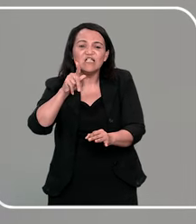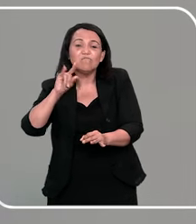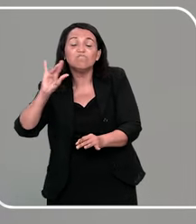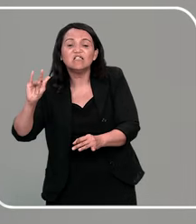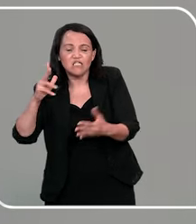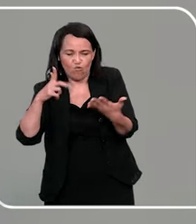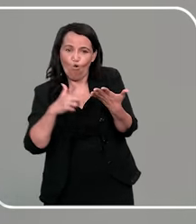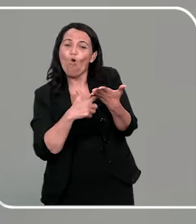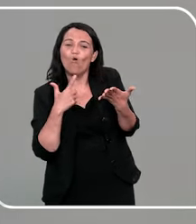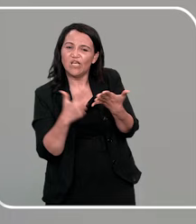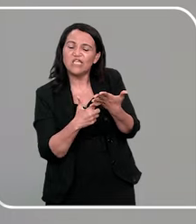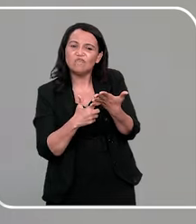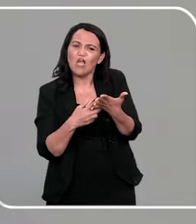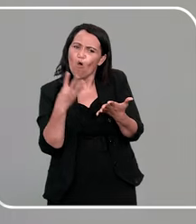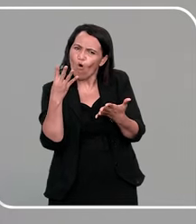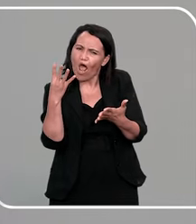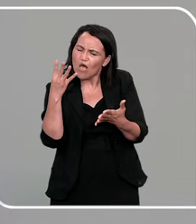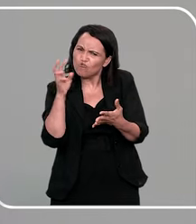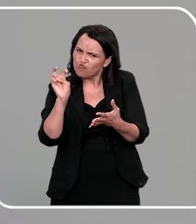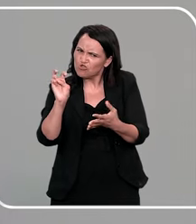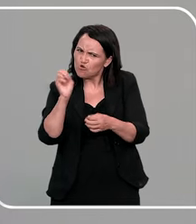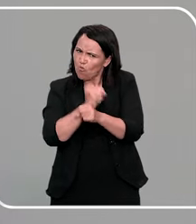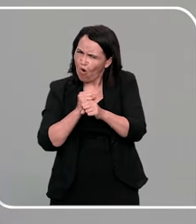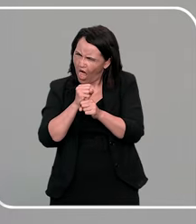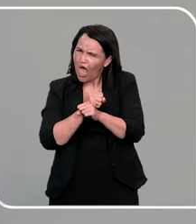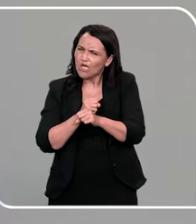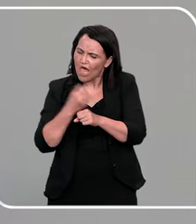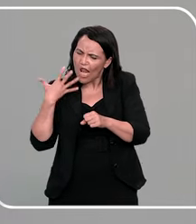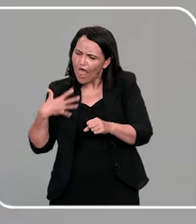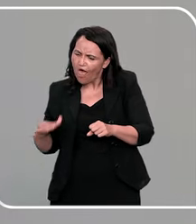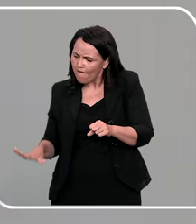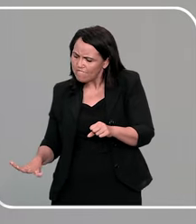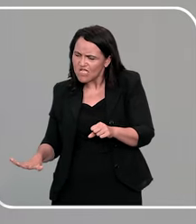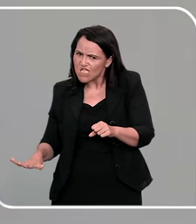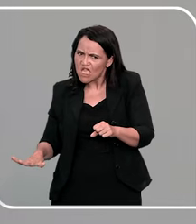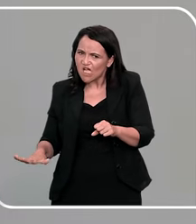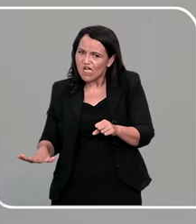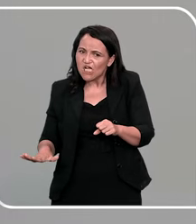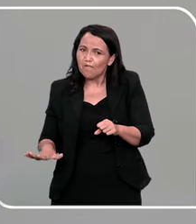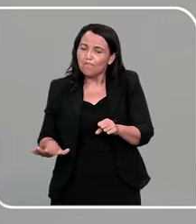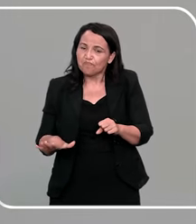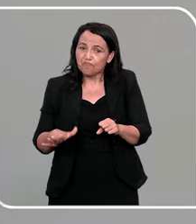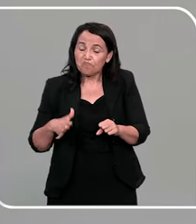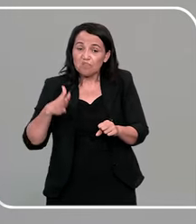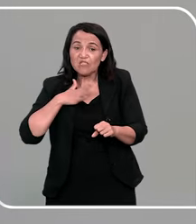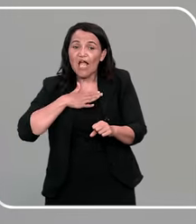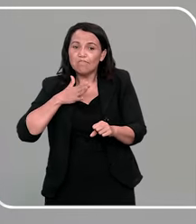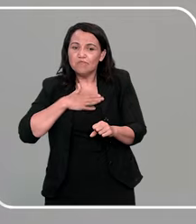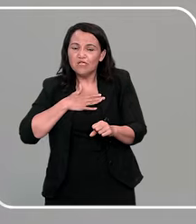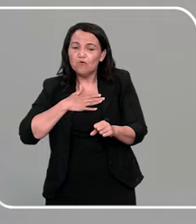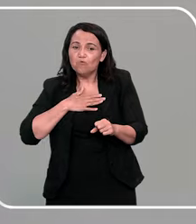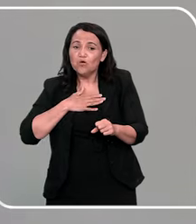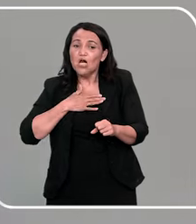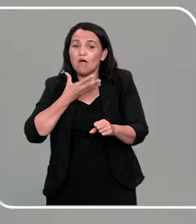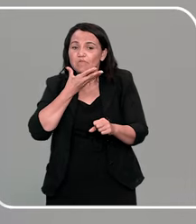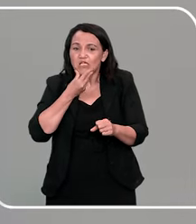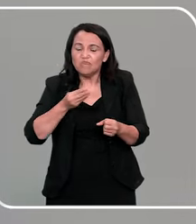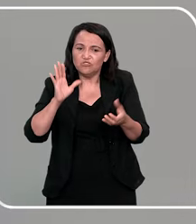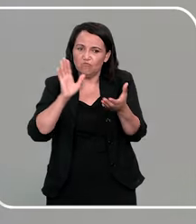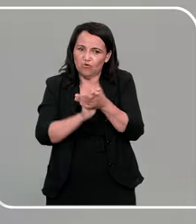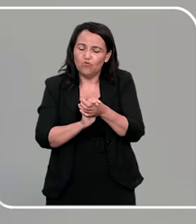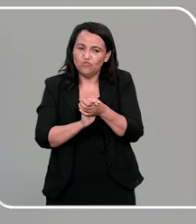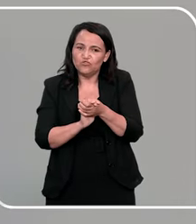quatro aninhos, cinco aninhos, era pequena. E teve uma vez que o meu marido, meu marido adora brincar com ela de